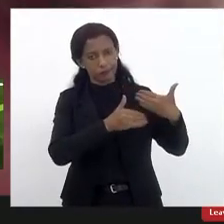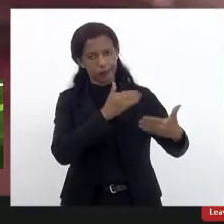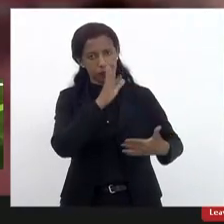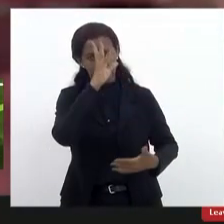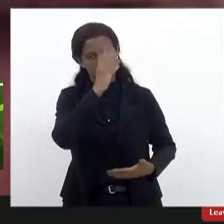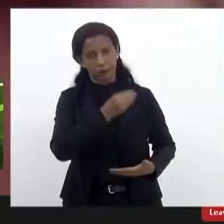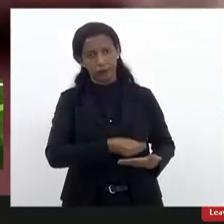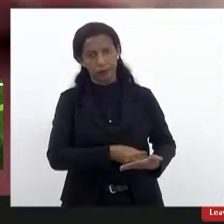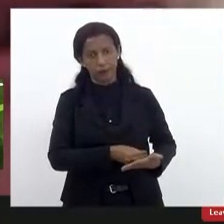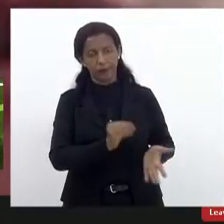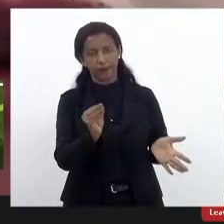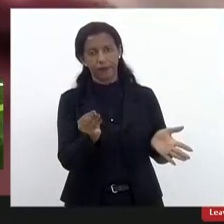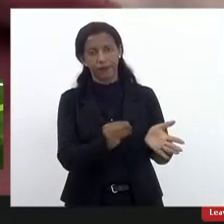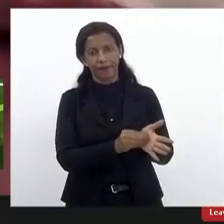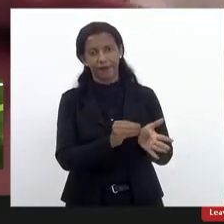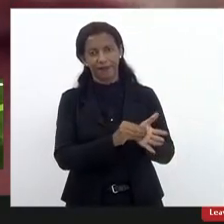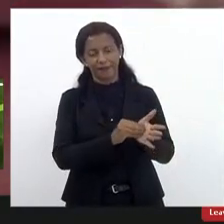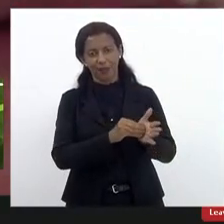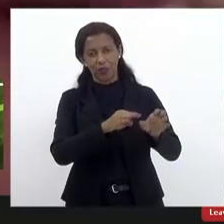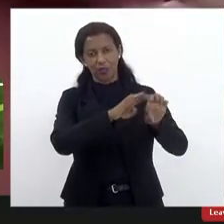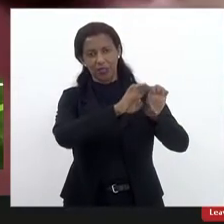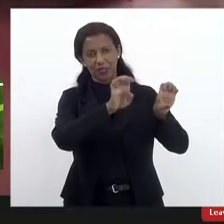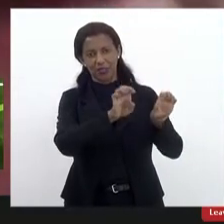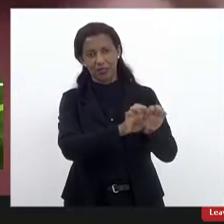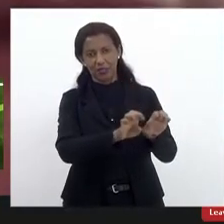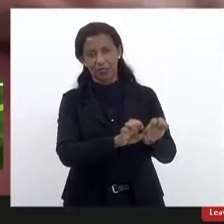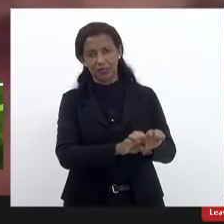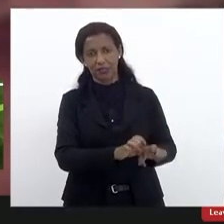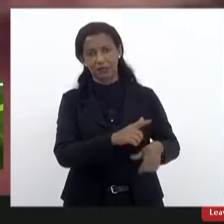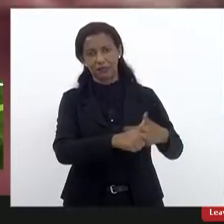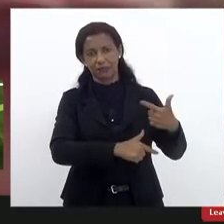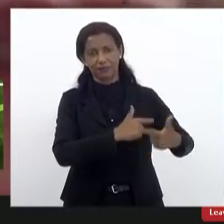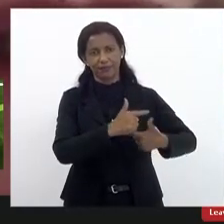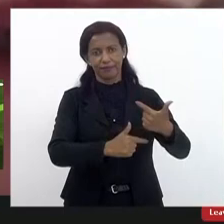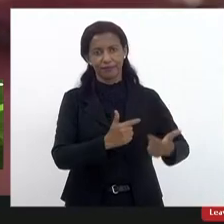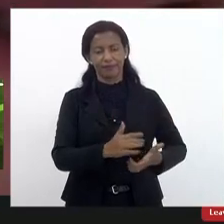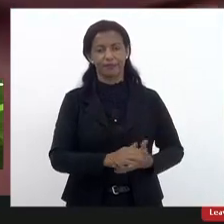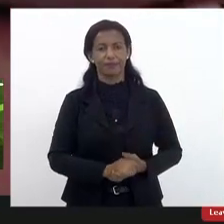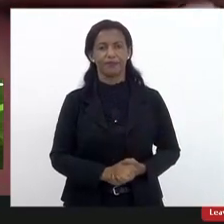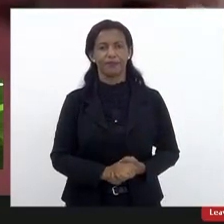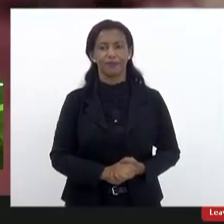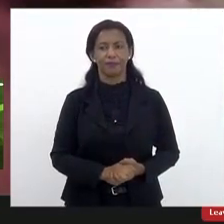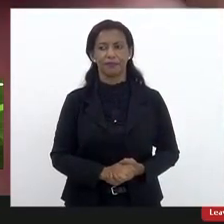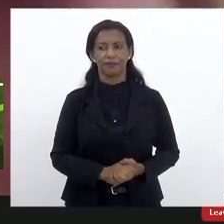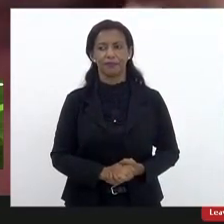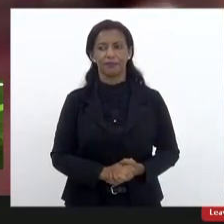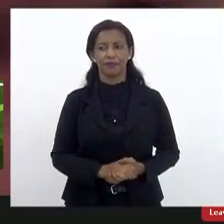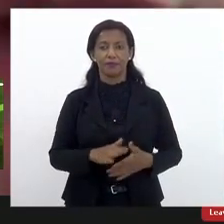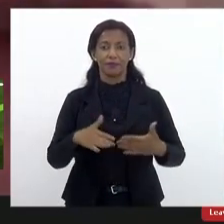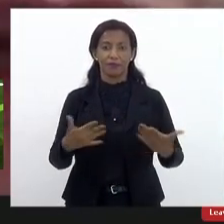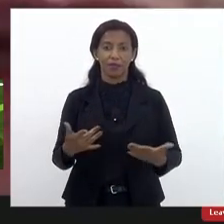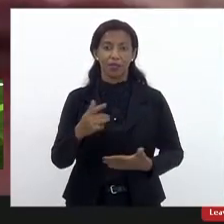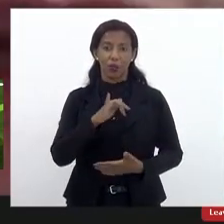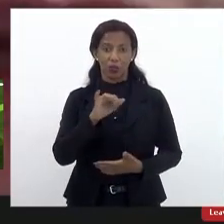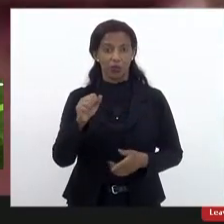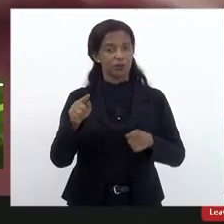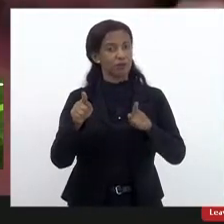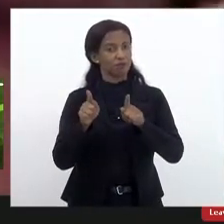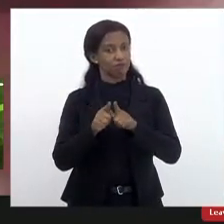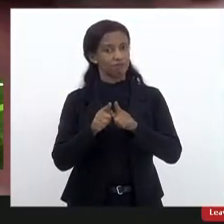resolver, que é a falta de estrutura para seu funcionamento. então, isso também é uma